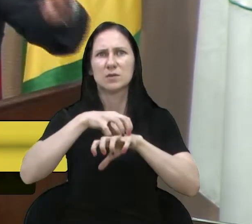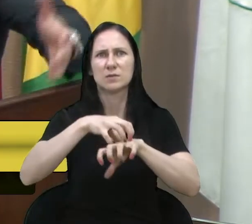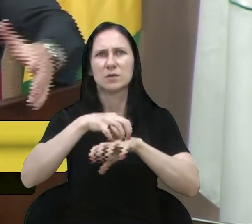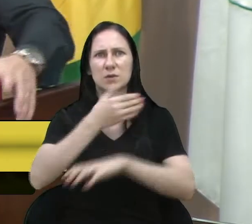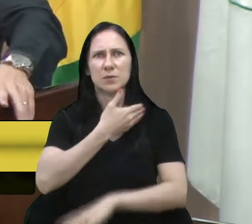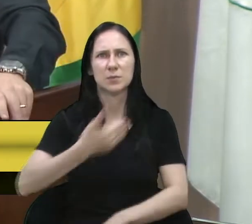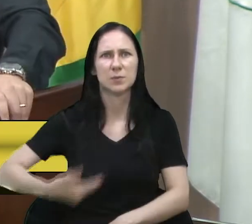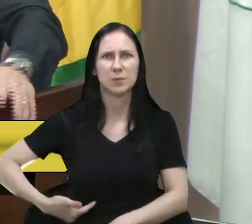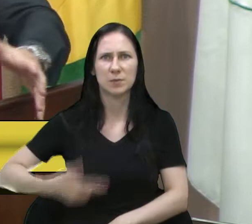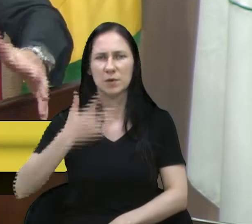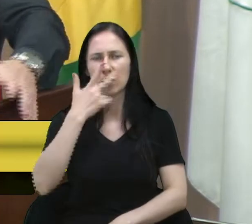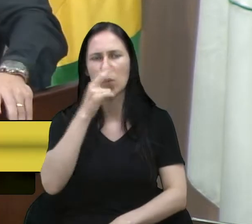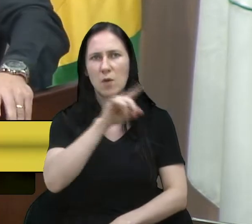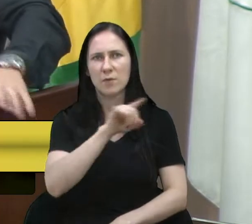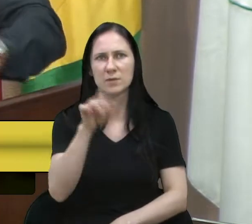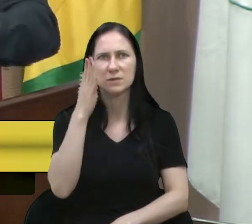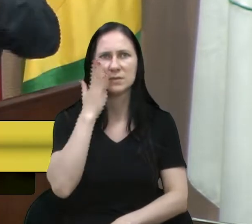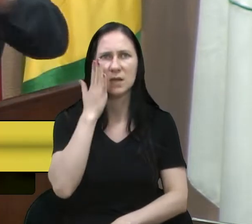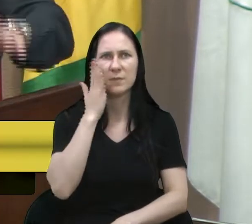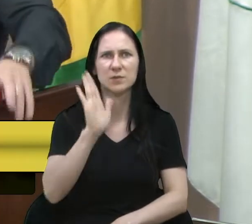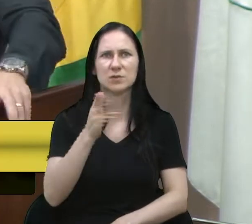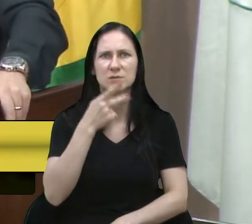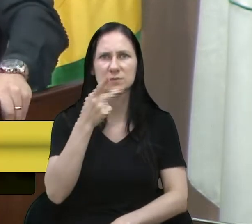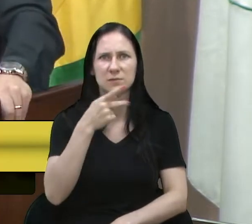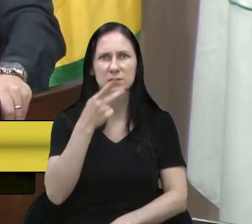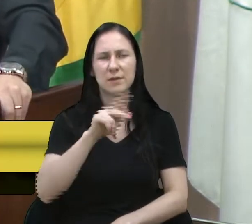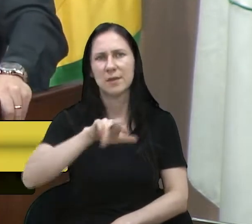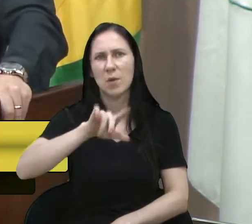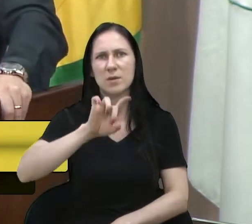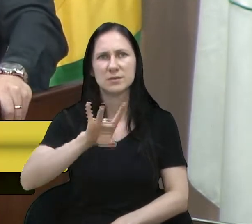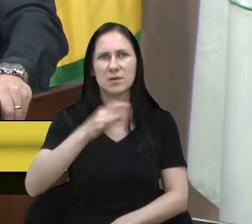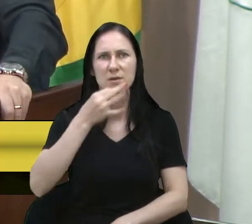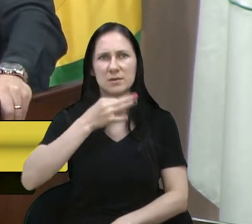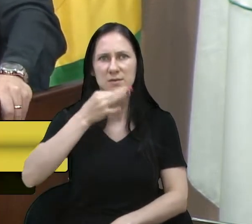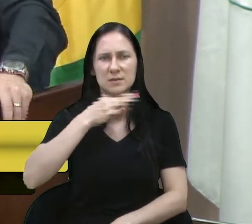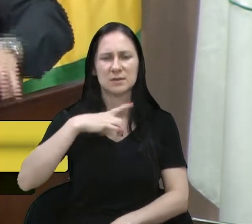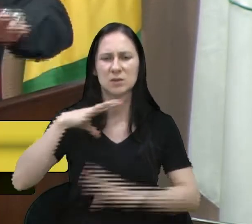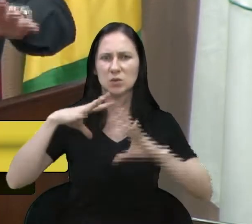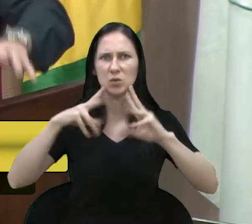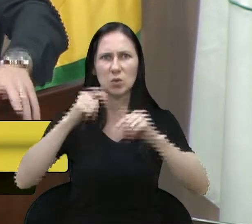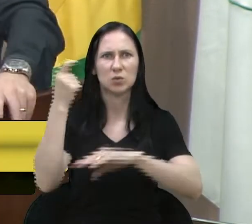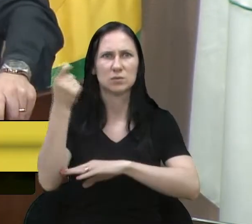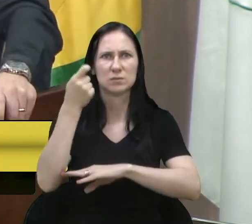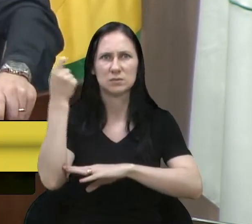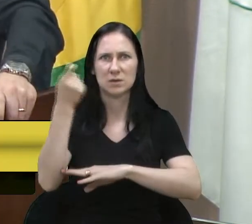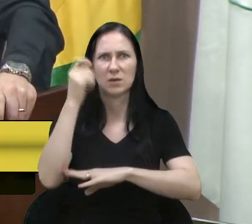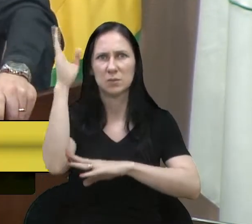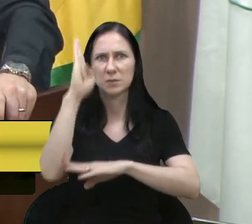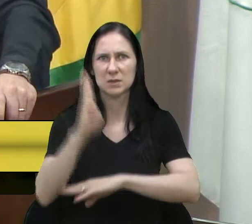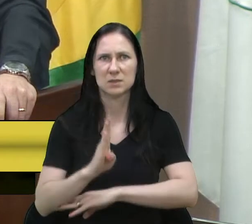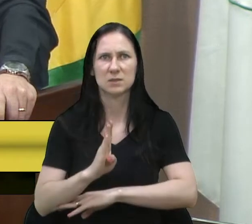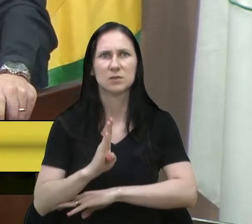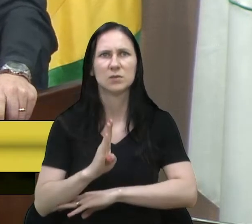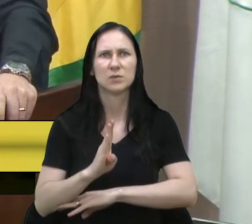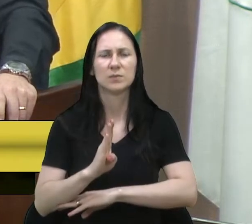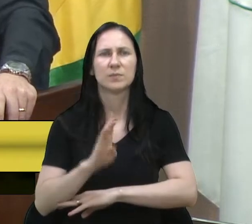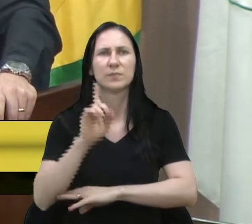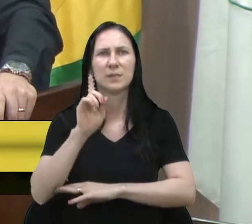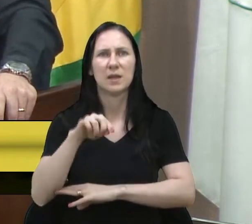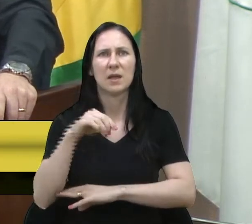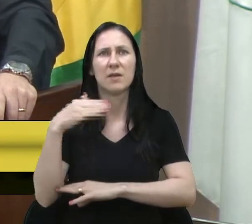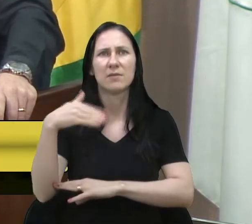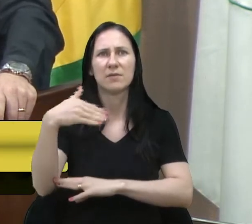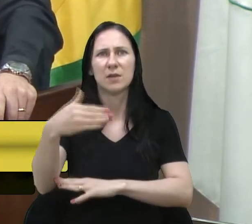como todos já sabem e já mencionaram aqui, não é só Caxias do Sul, é todo o Rio Grande do Sul, é Brasil, é um efeito do